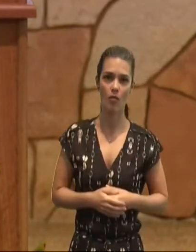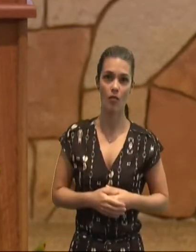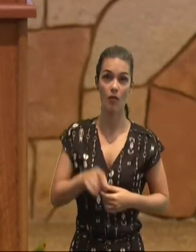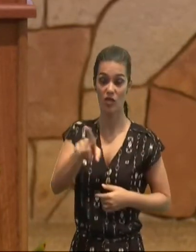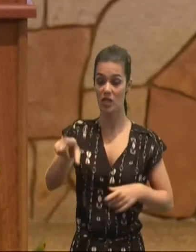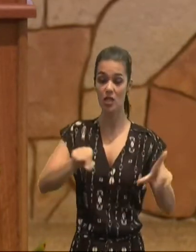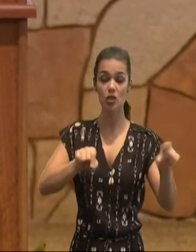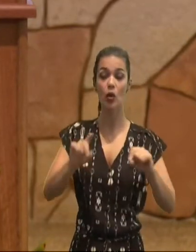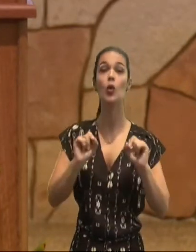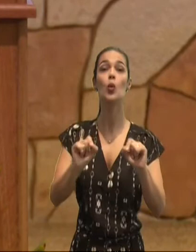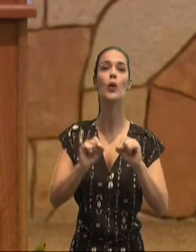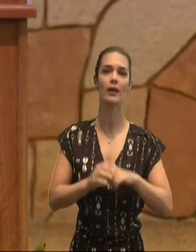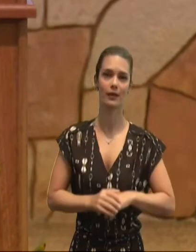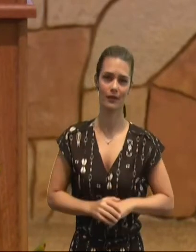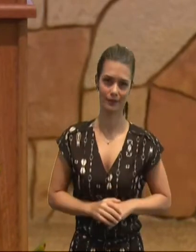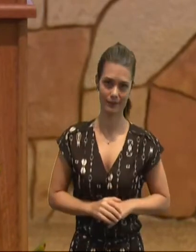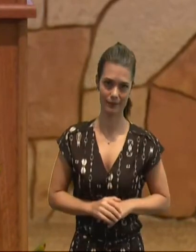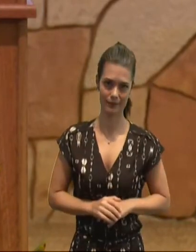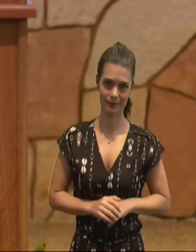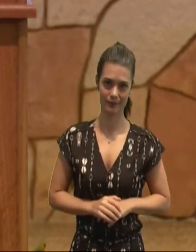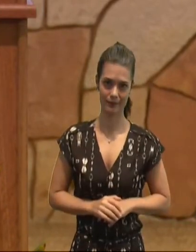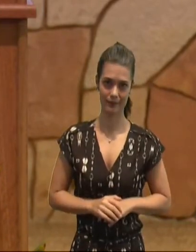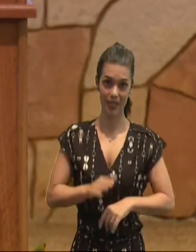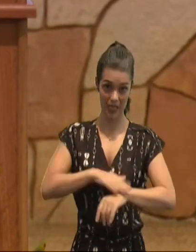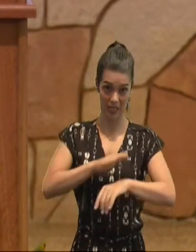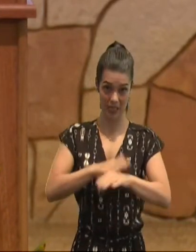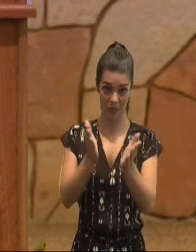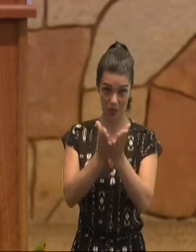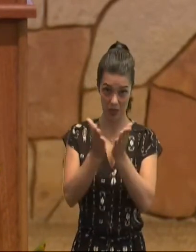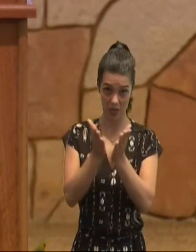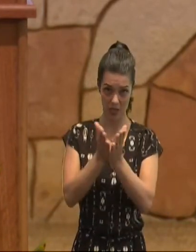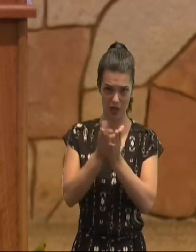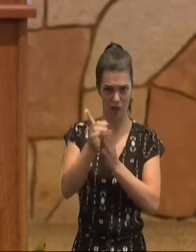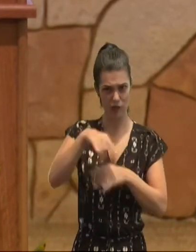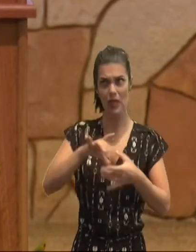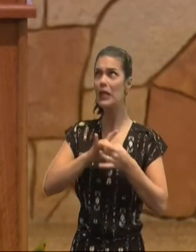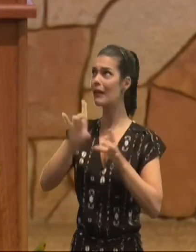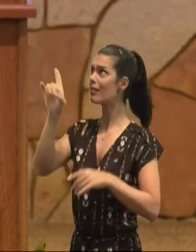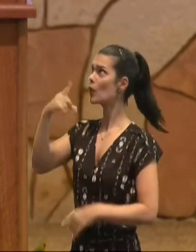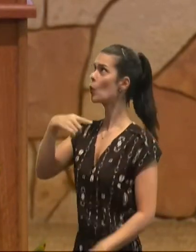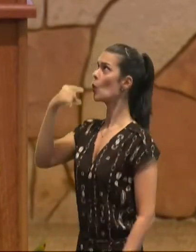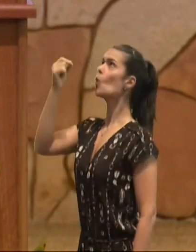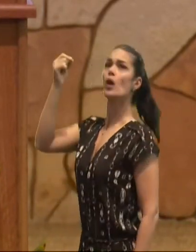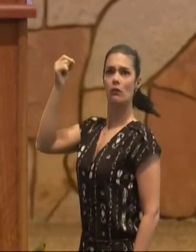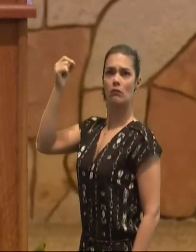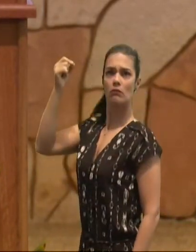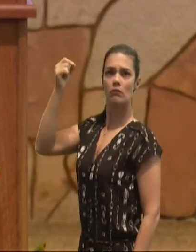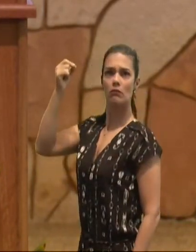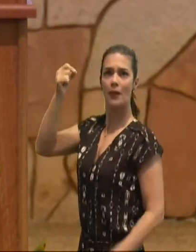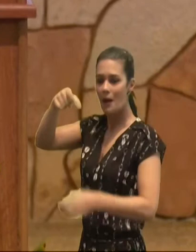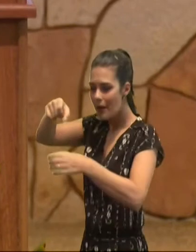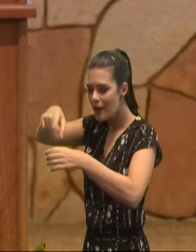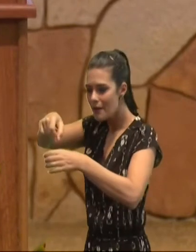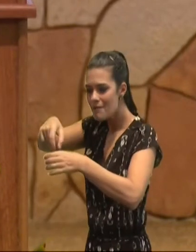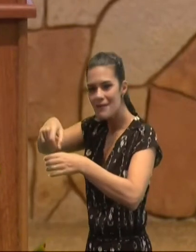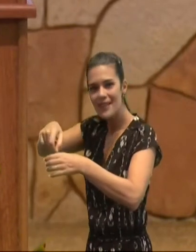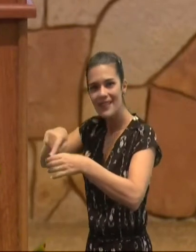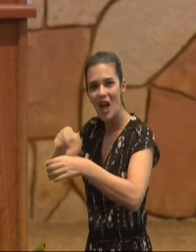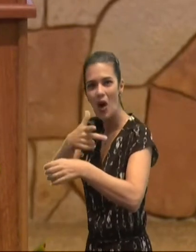cristão, você está se deixando usar, por Deus, para semear, bênção,